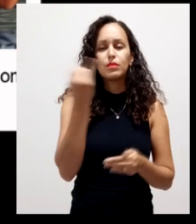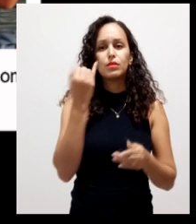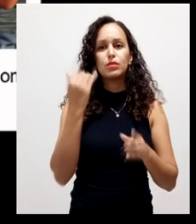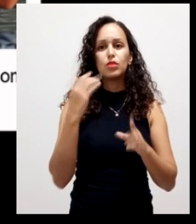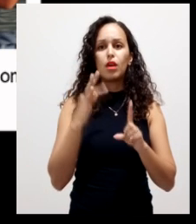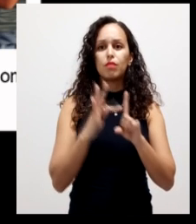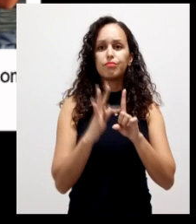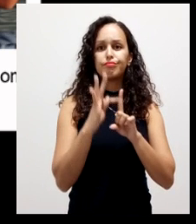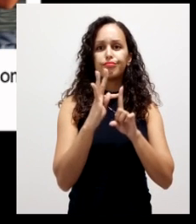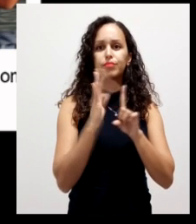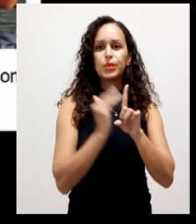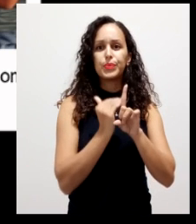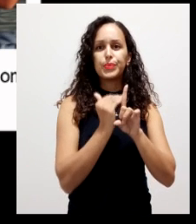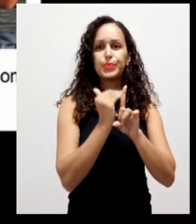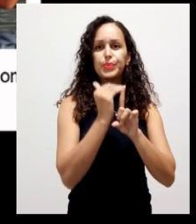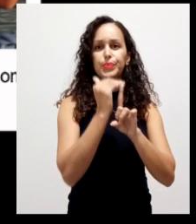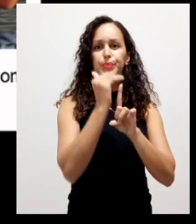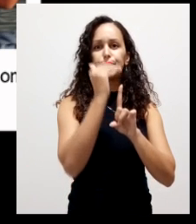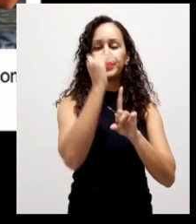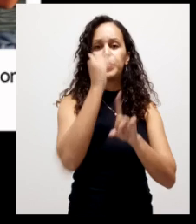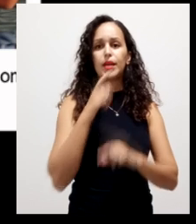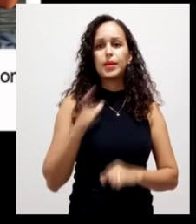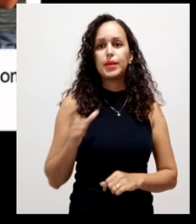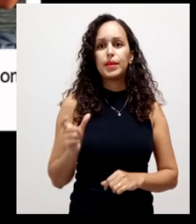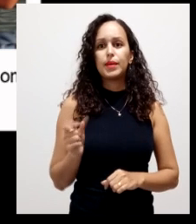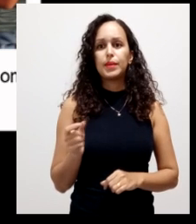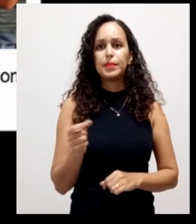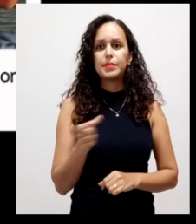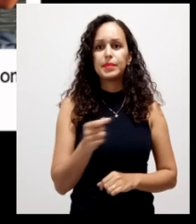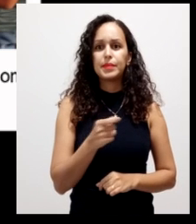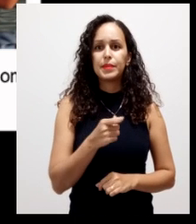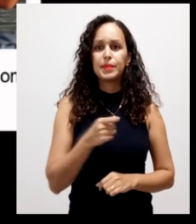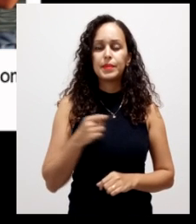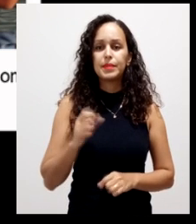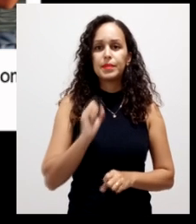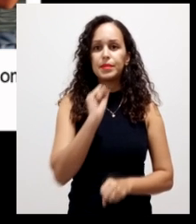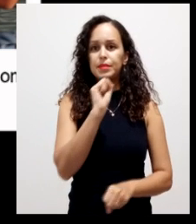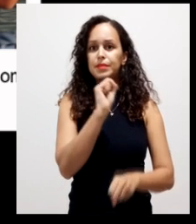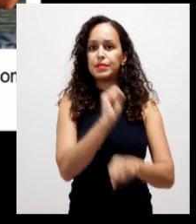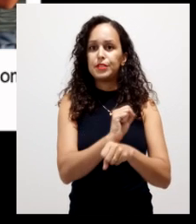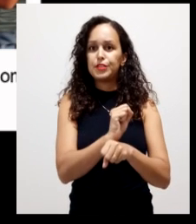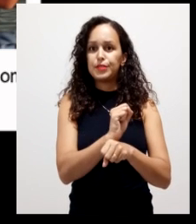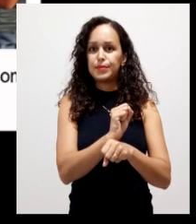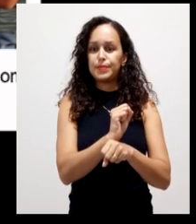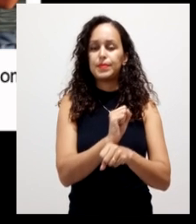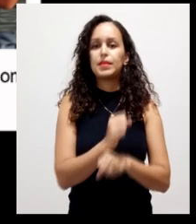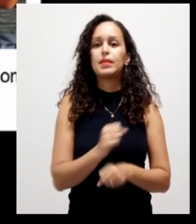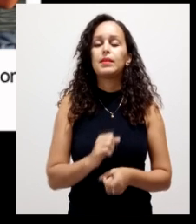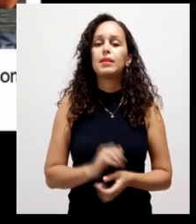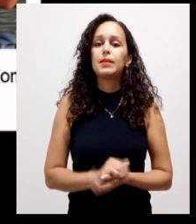elevadas para que esses micro-organismos endopatogênicos eles sejam inativados